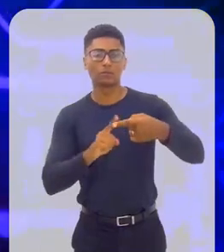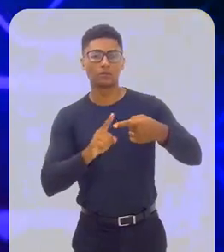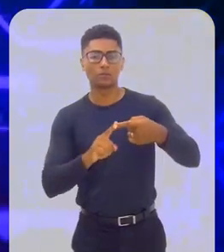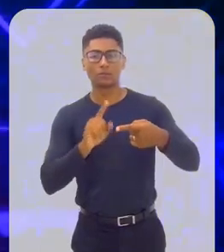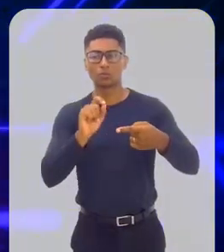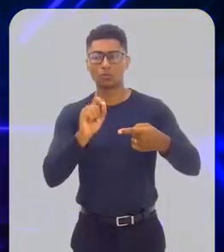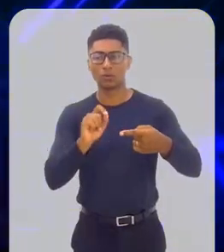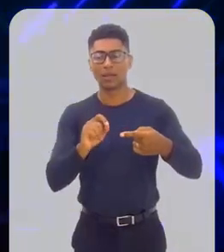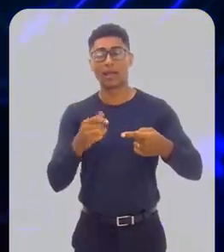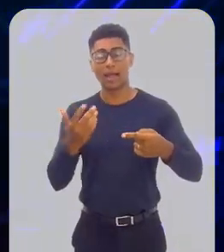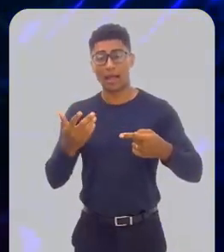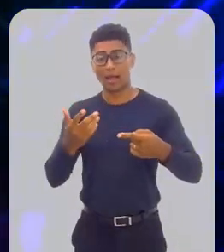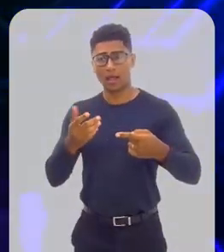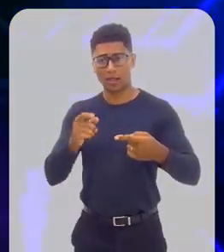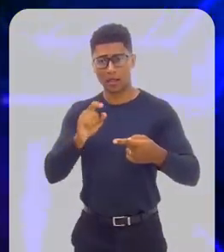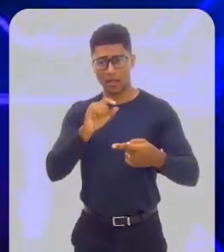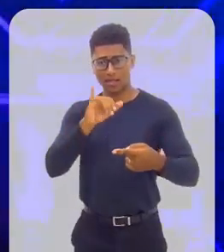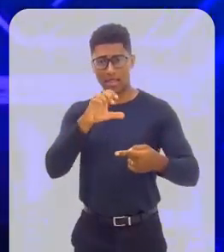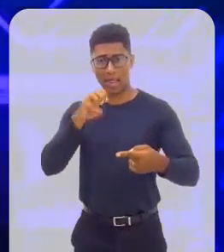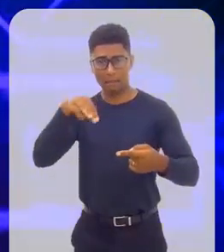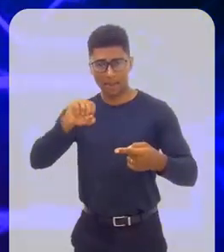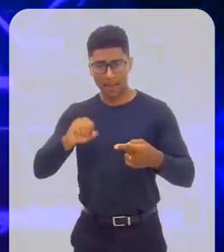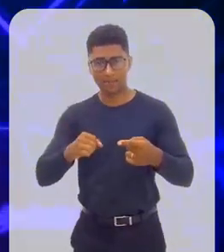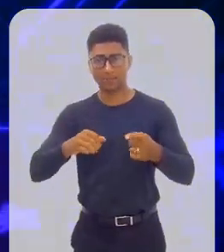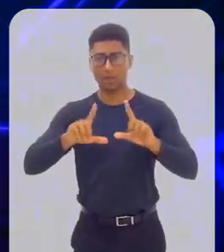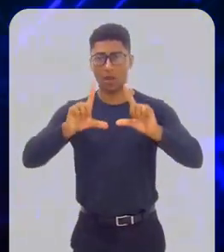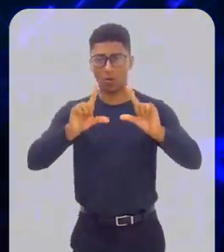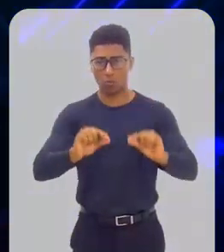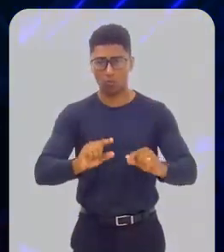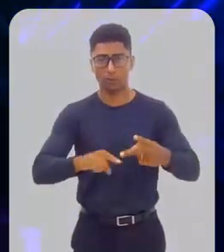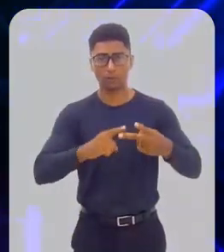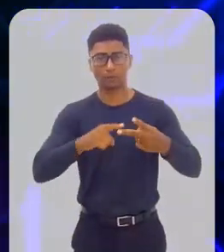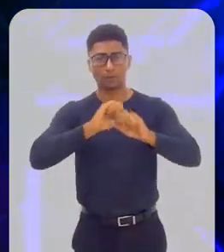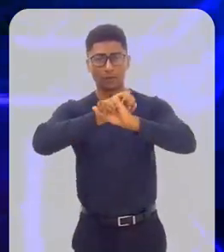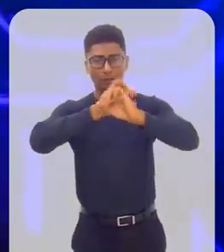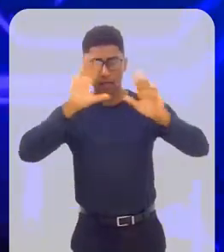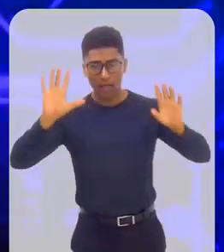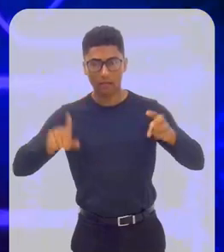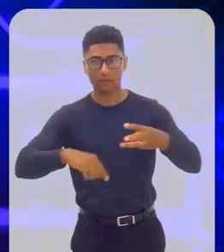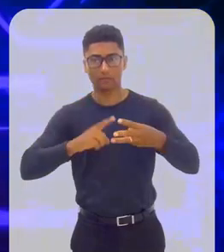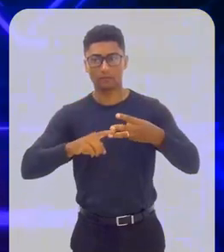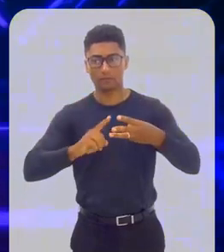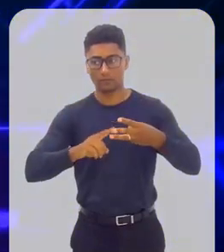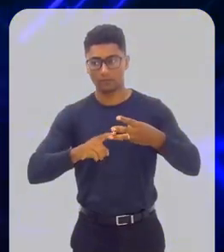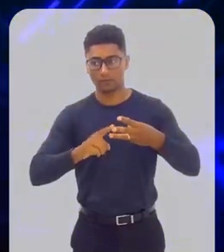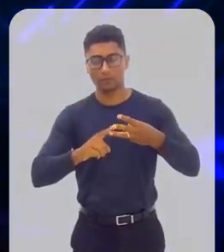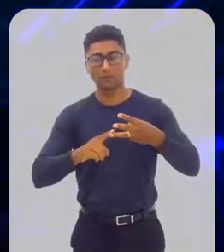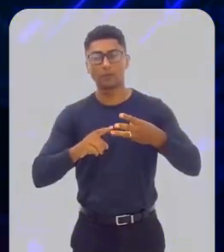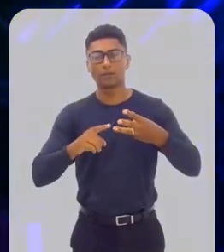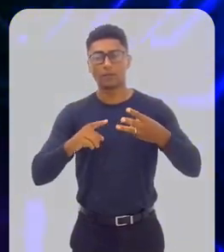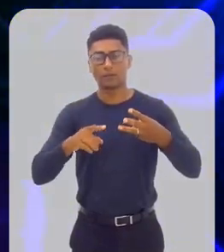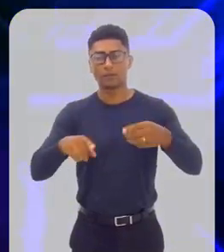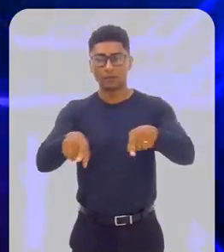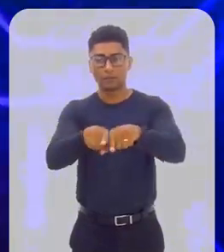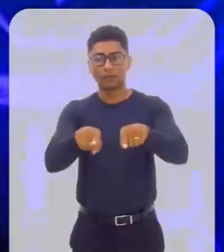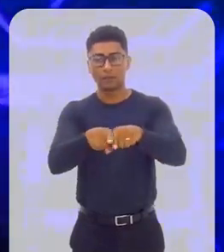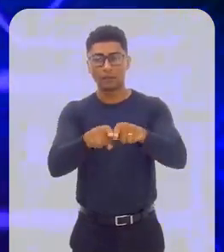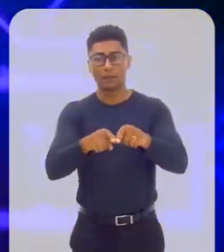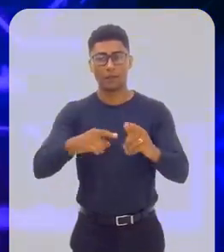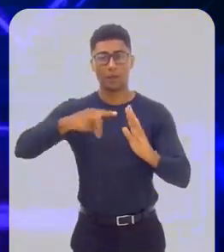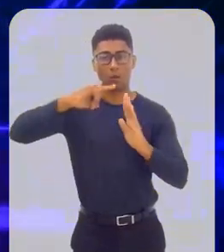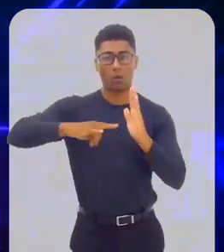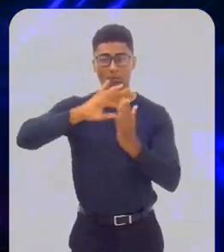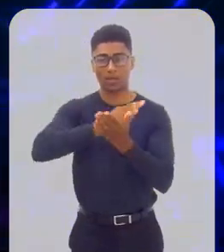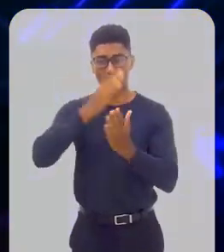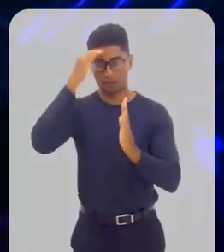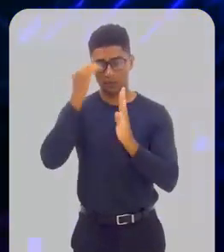estão desburocratização, redução de CMS, transparência, regulamentação do Fundo Soberano e o